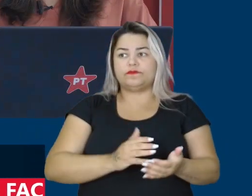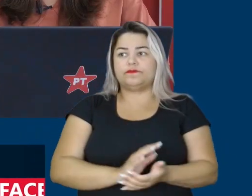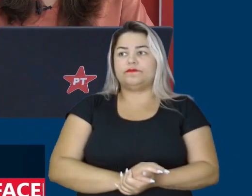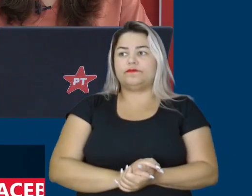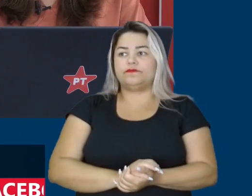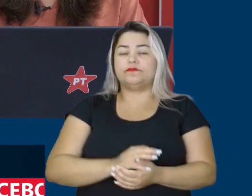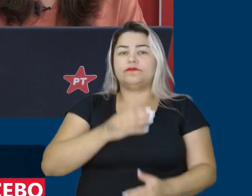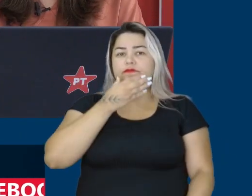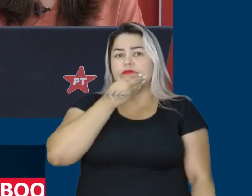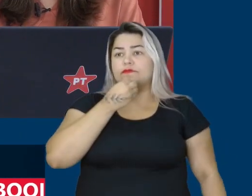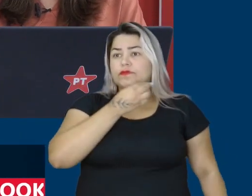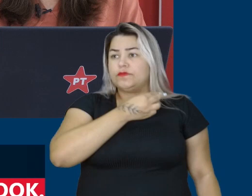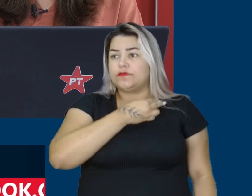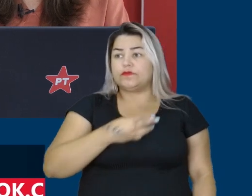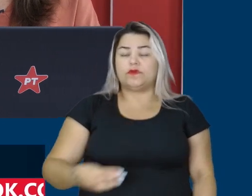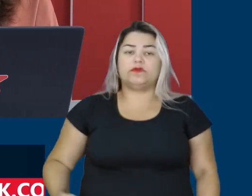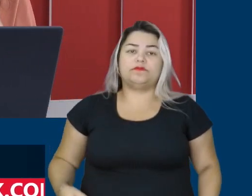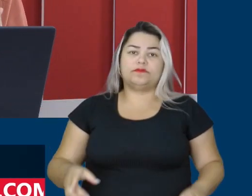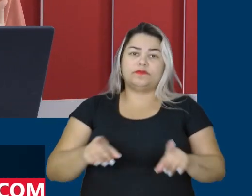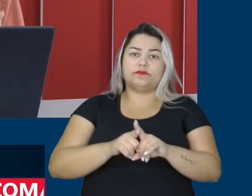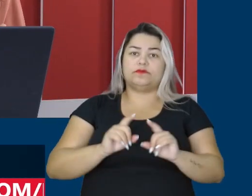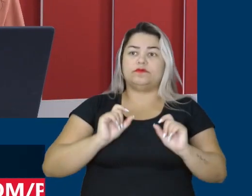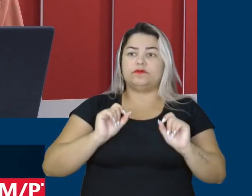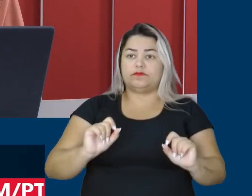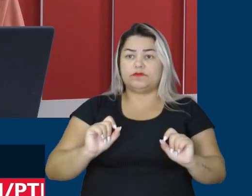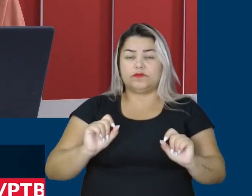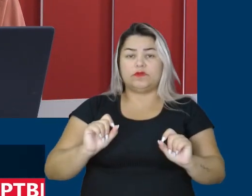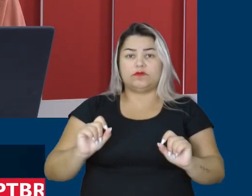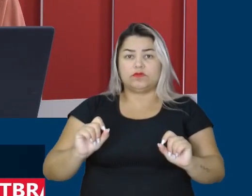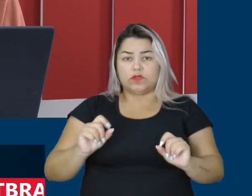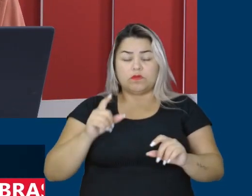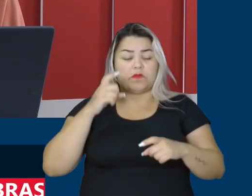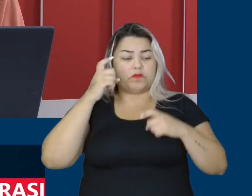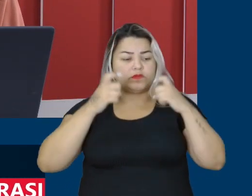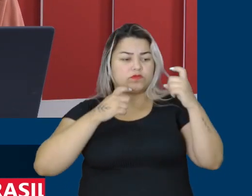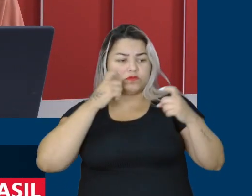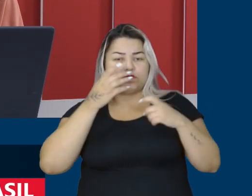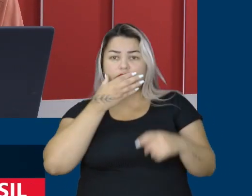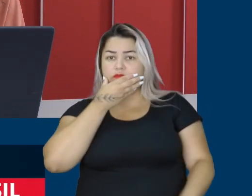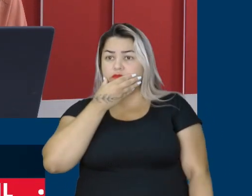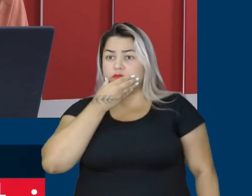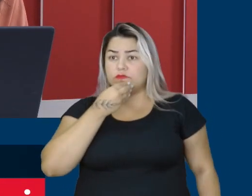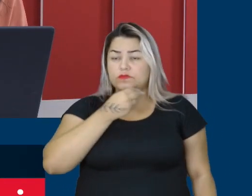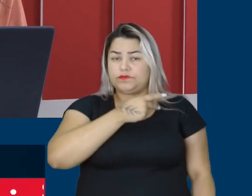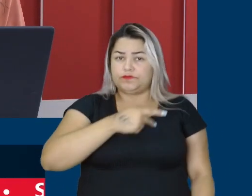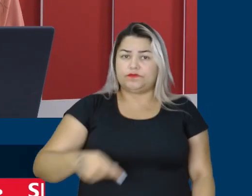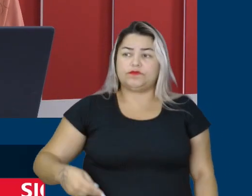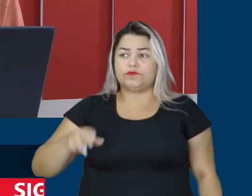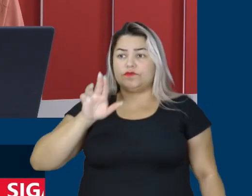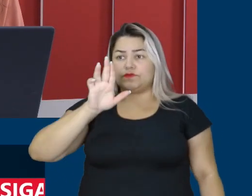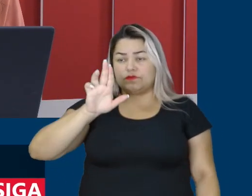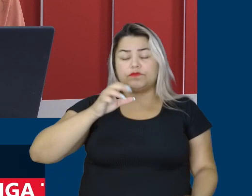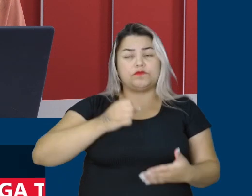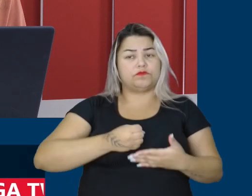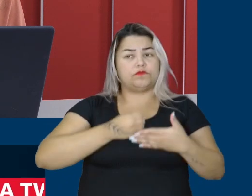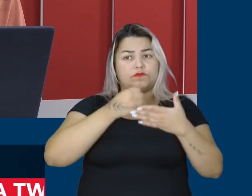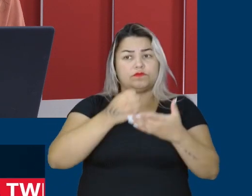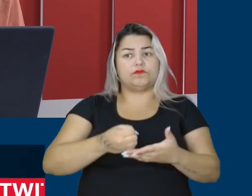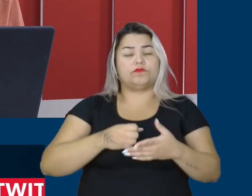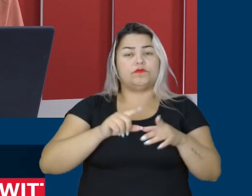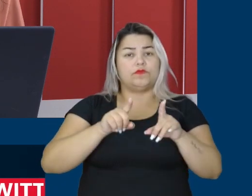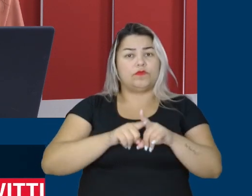Ministro, uma preocupação também que o presidente Lula sempre manifesta é em relação aos trabalhadores que prestam serviço para